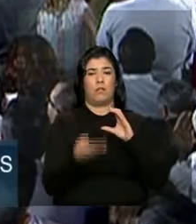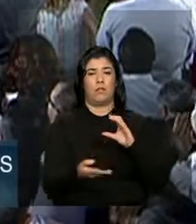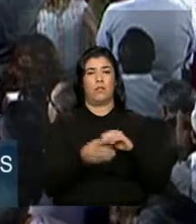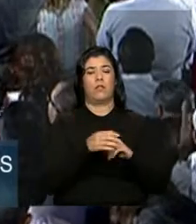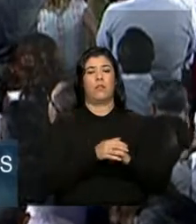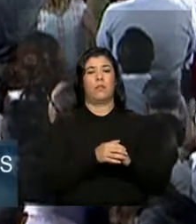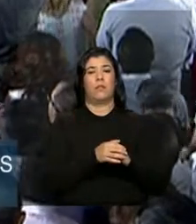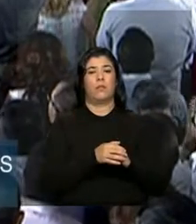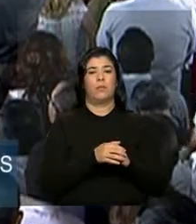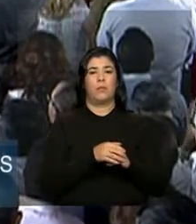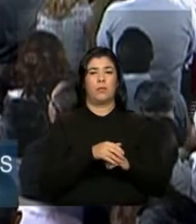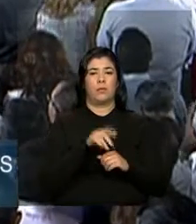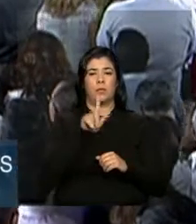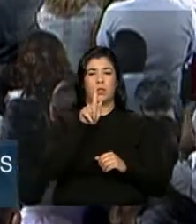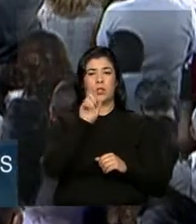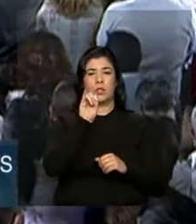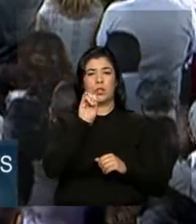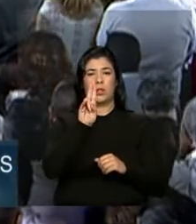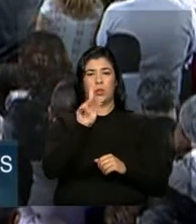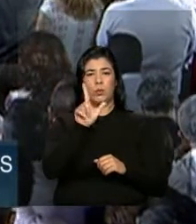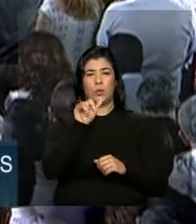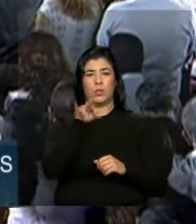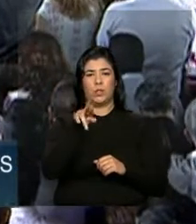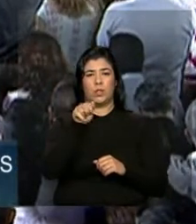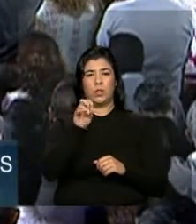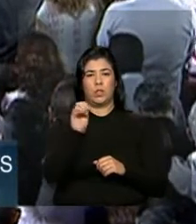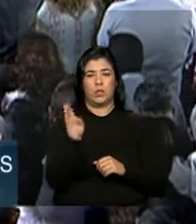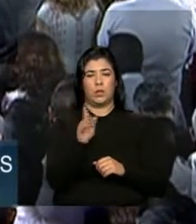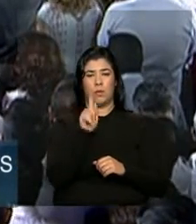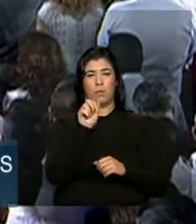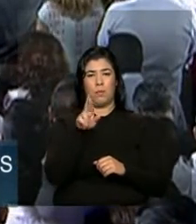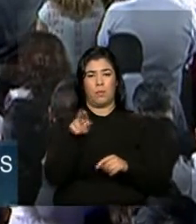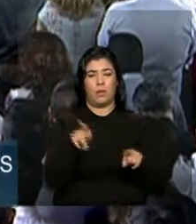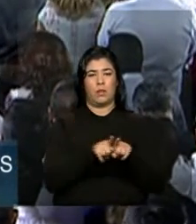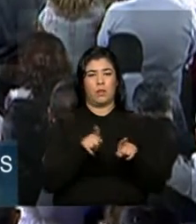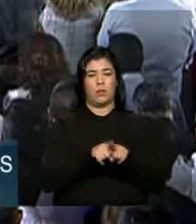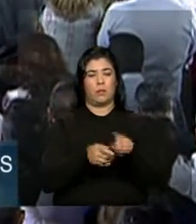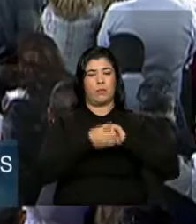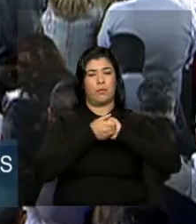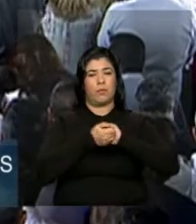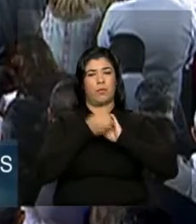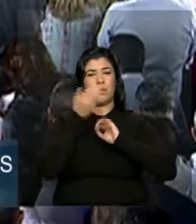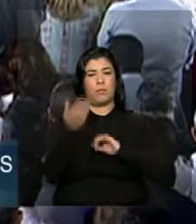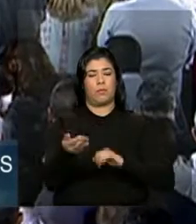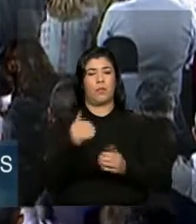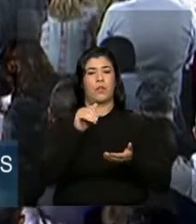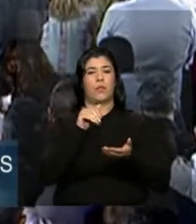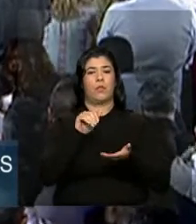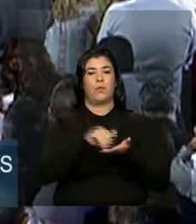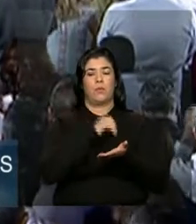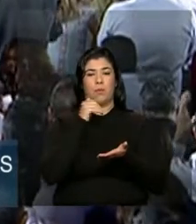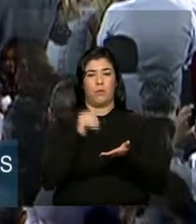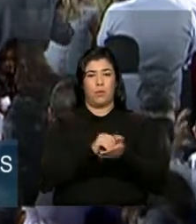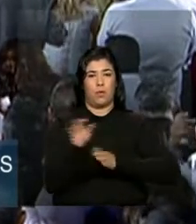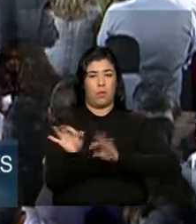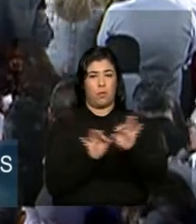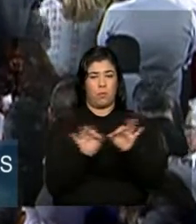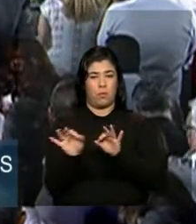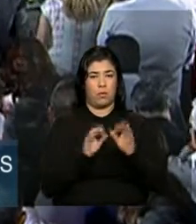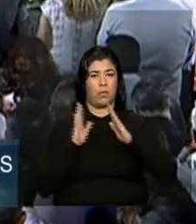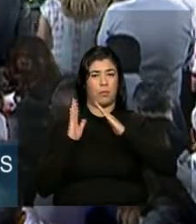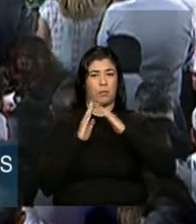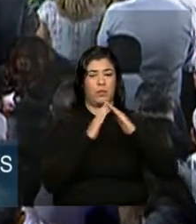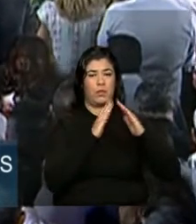de forma carinhosa a secretária de Planejamento e Habitação do município de Araguari, Eliane